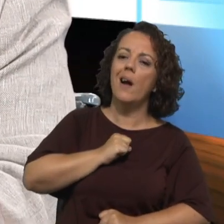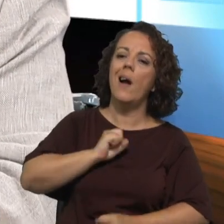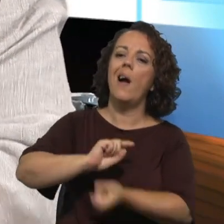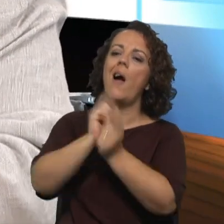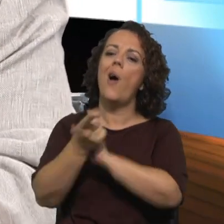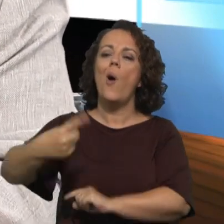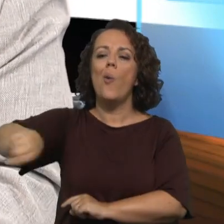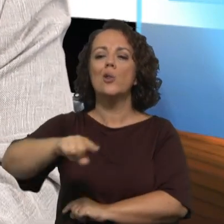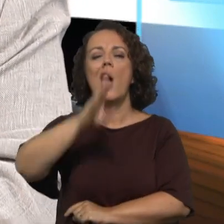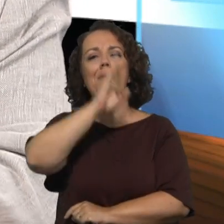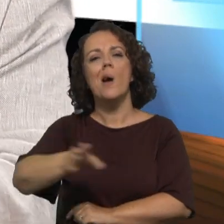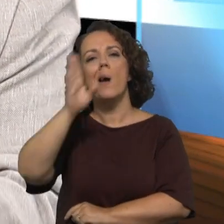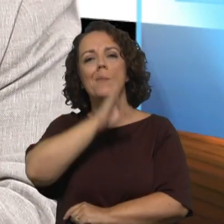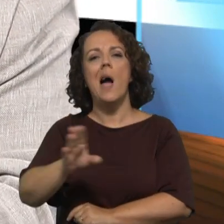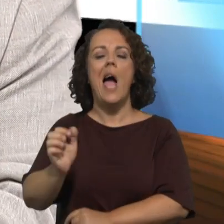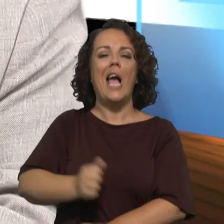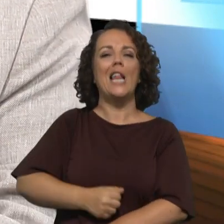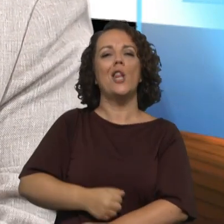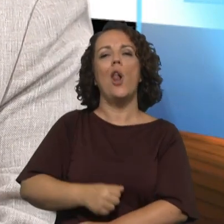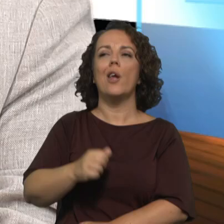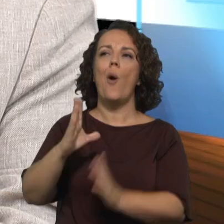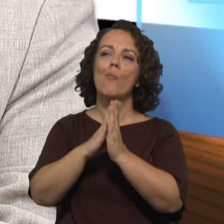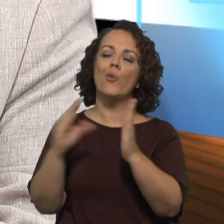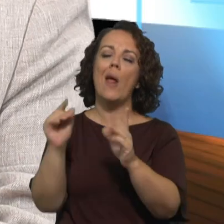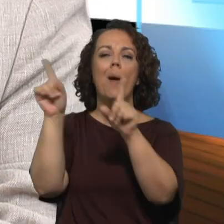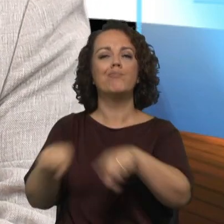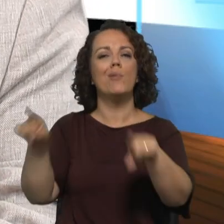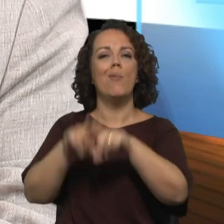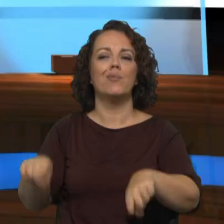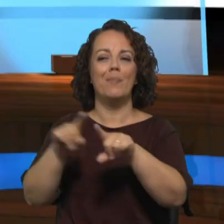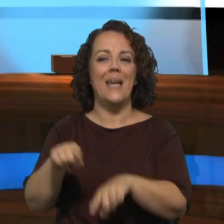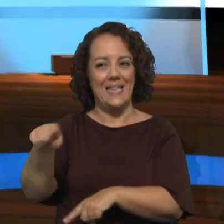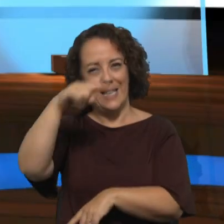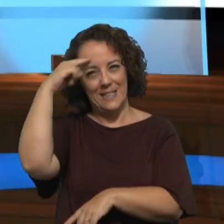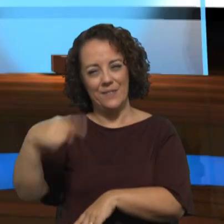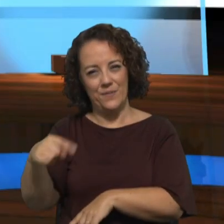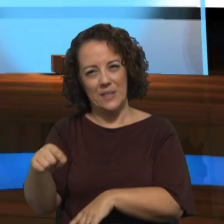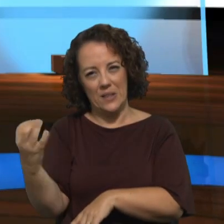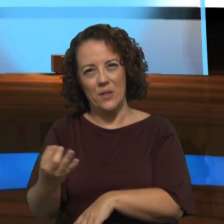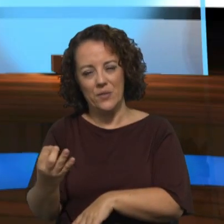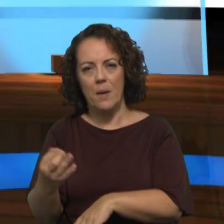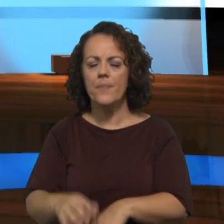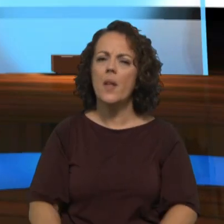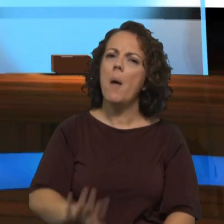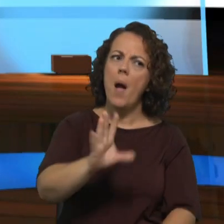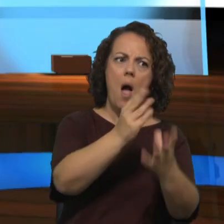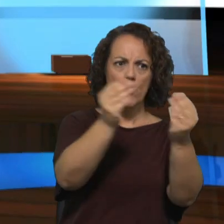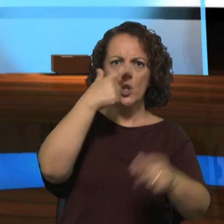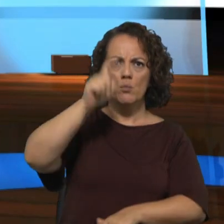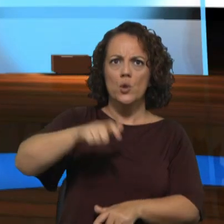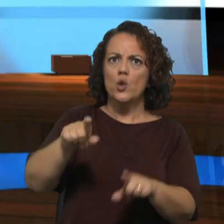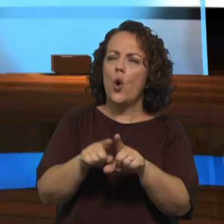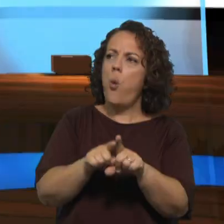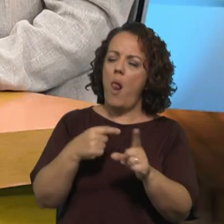católicas e que estão habituadas a um determinado modo de ser católico mas é que para muitas pessoas esta experiência foi uma reconciliação até que